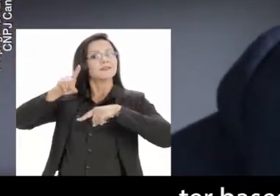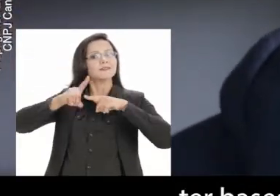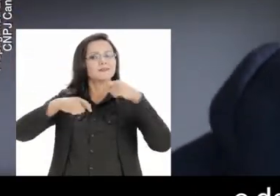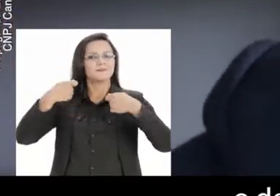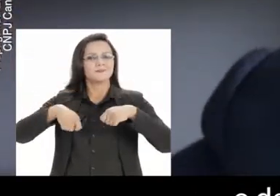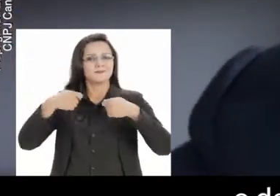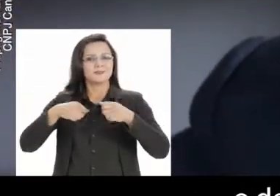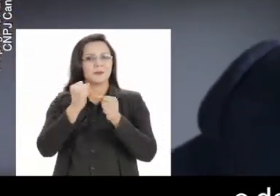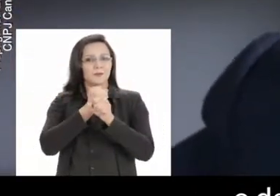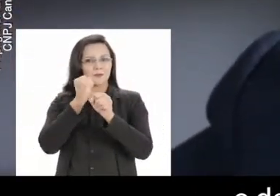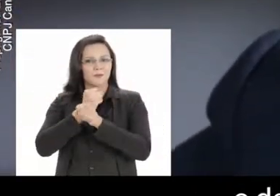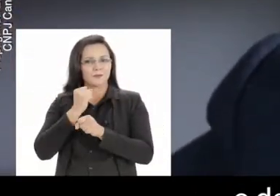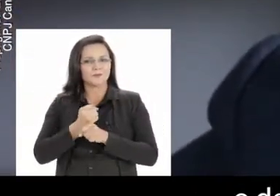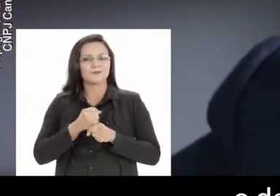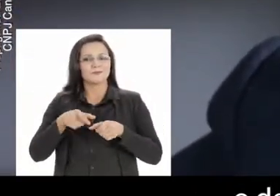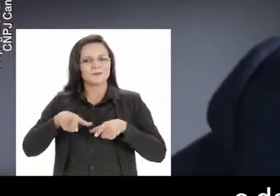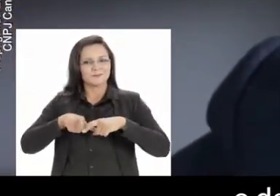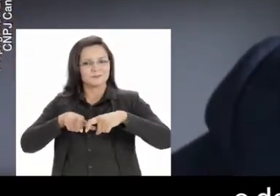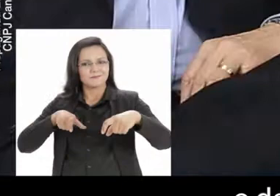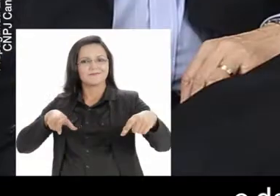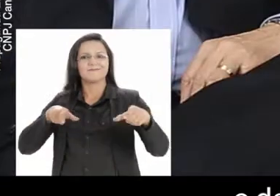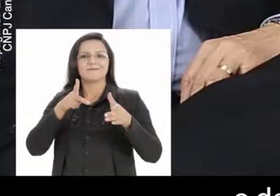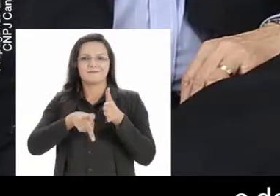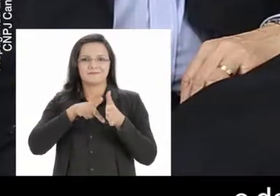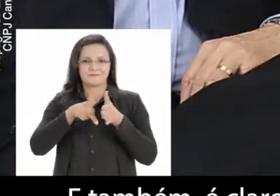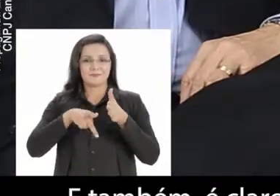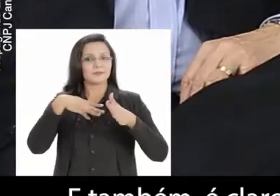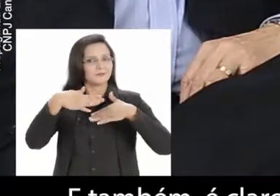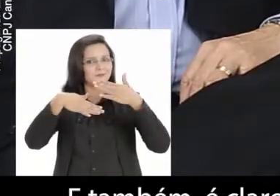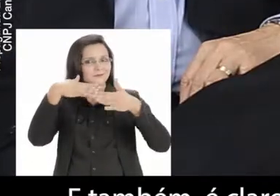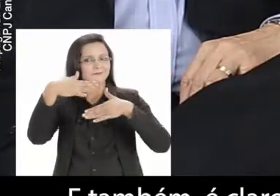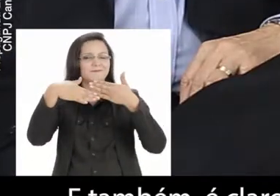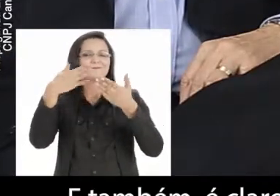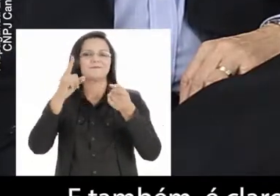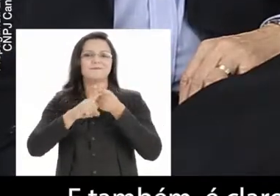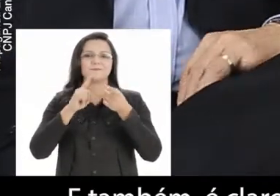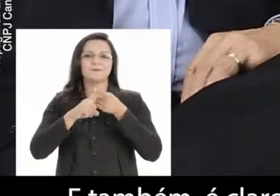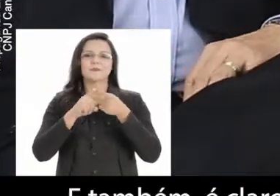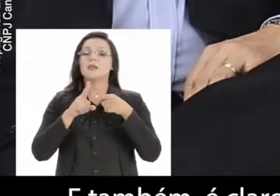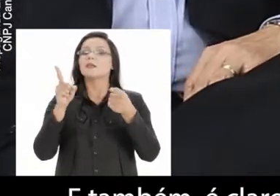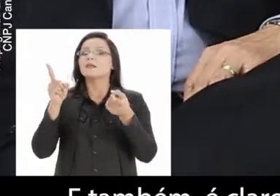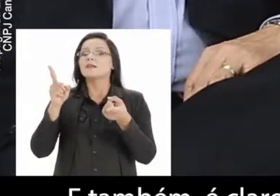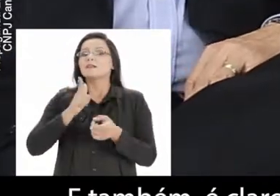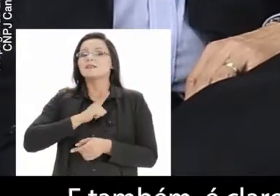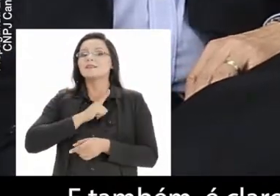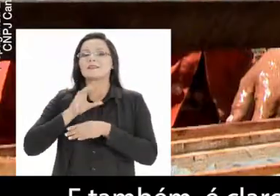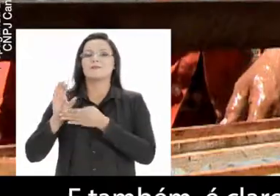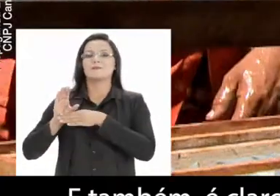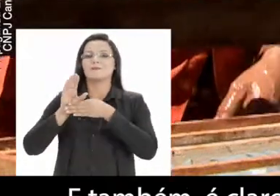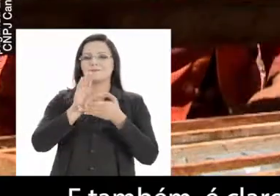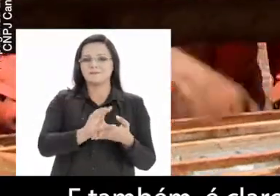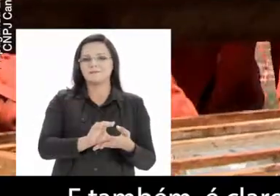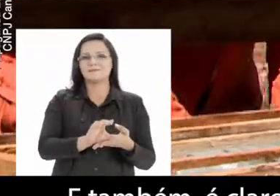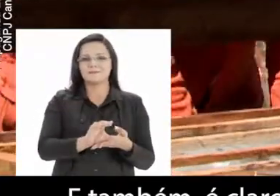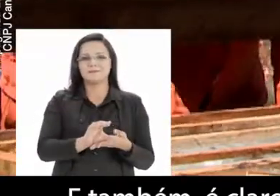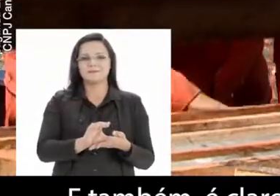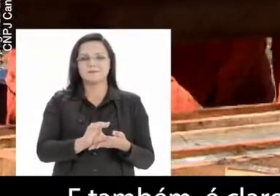Ou seja, o desenvolvimento chegar a esses lugares. E também, é claro, de uma forma estratégica, os grandes investimentos.